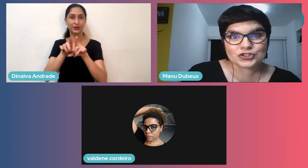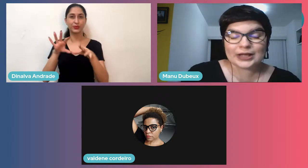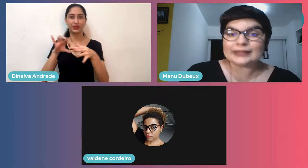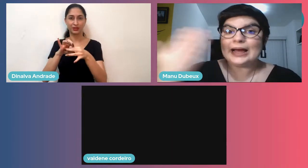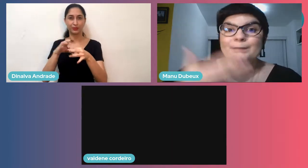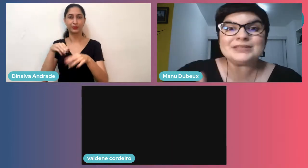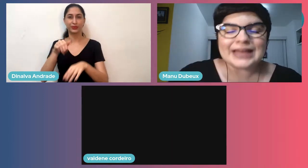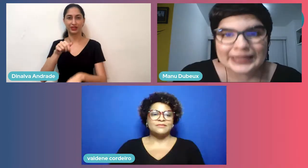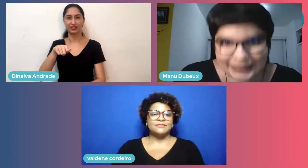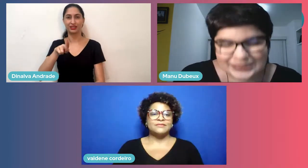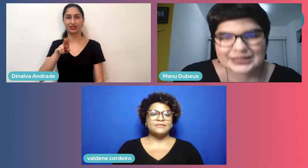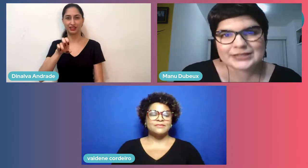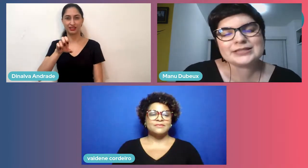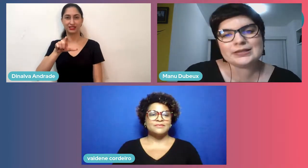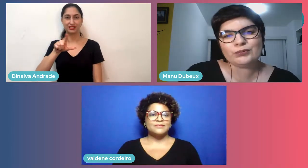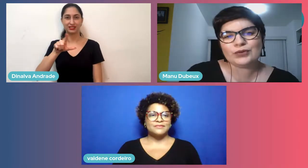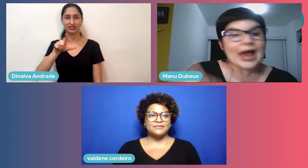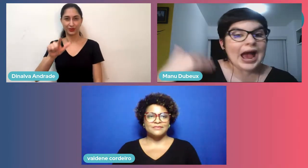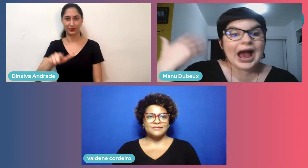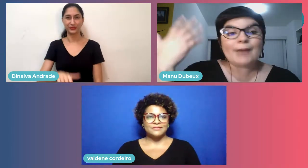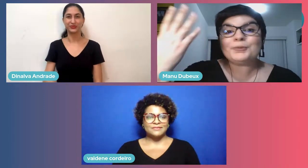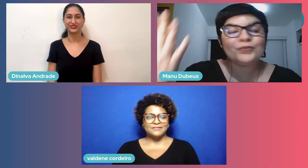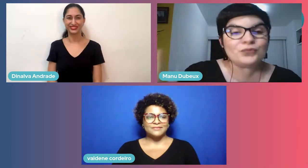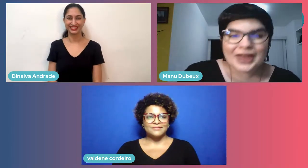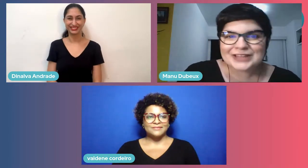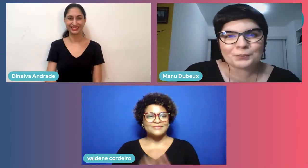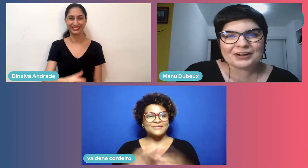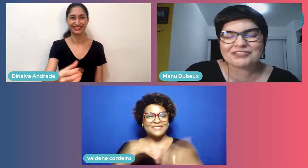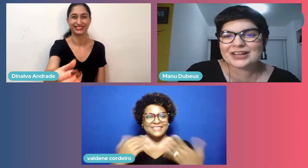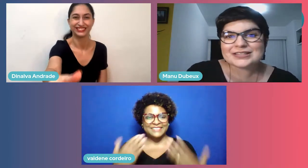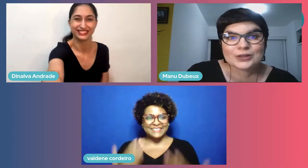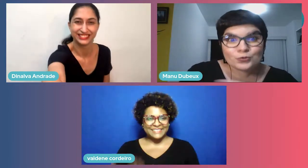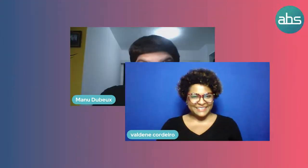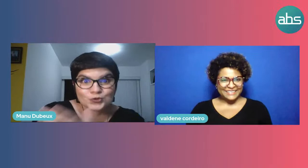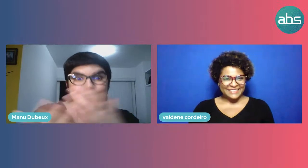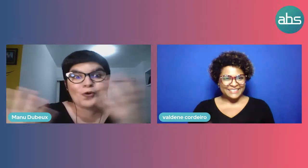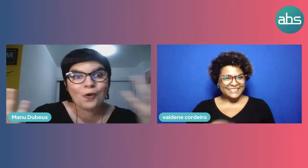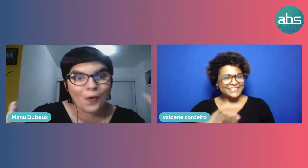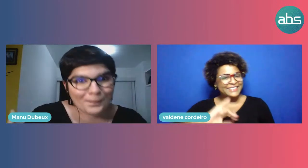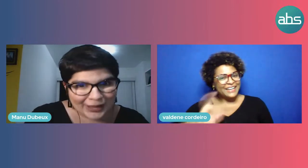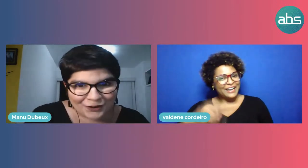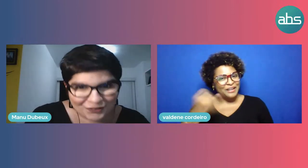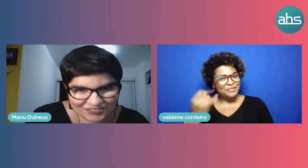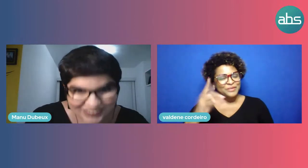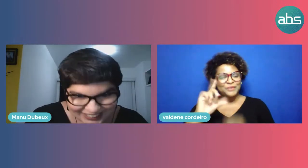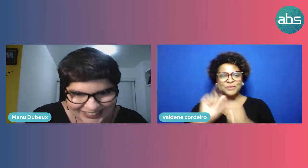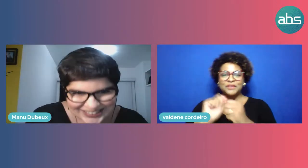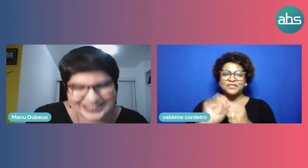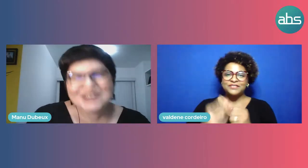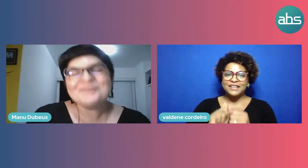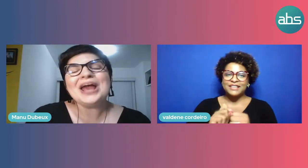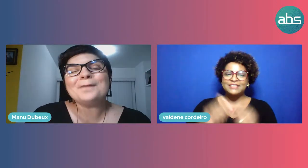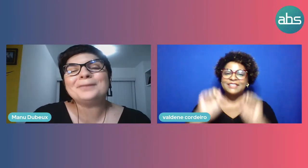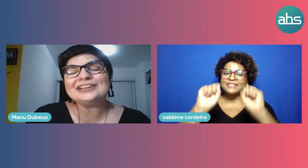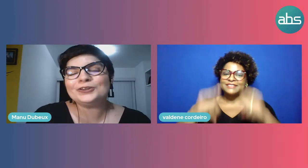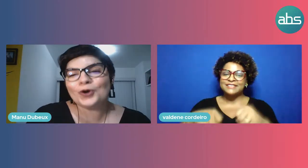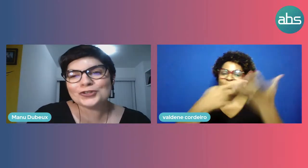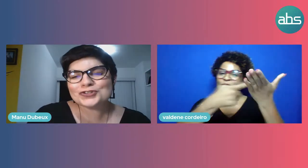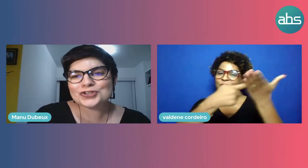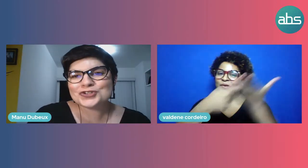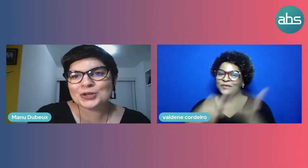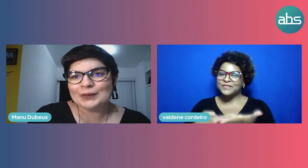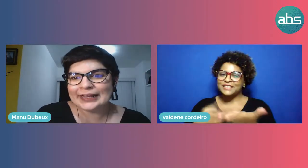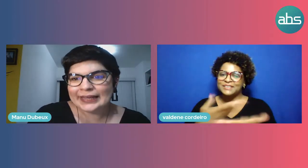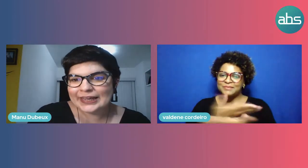comunidade de startups aqui de Recife. Aproveito para fazer um super convite pra